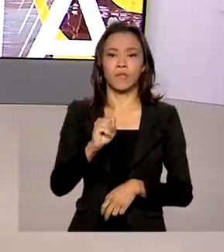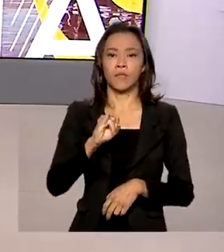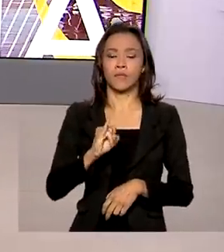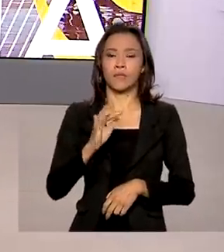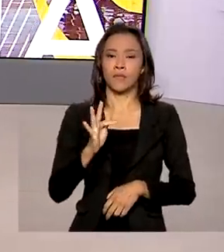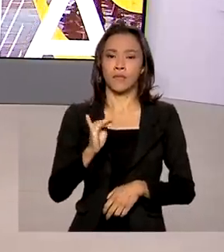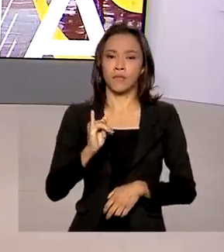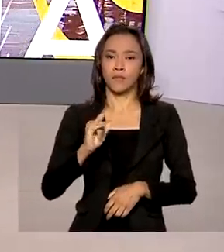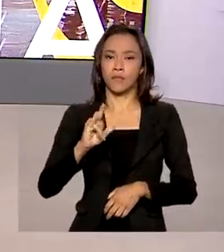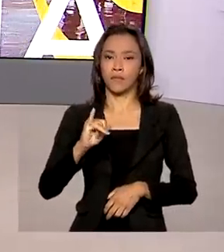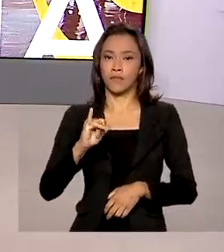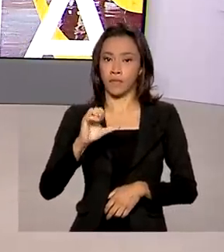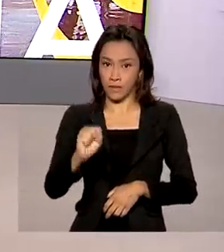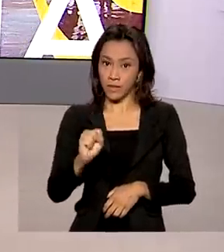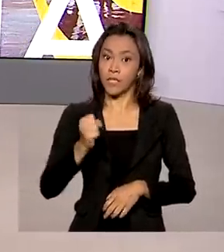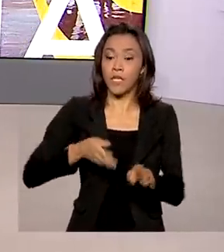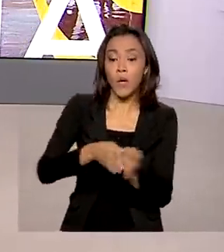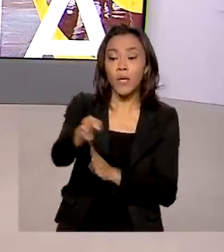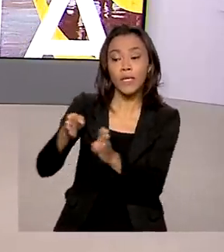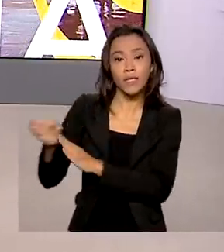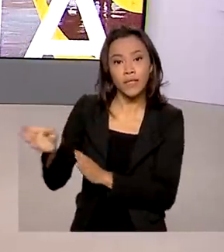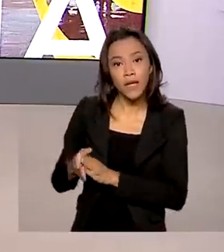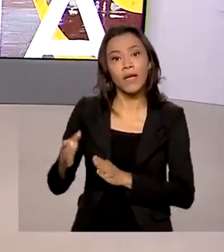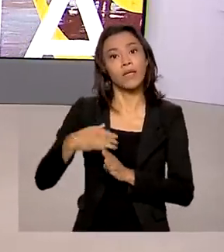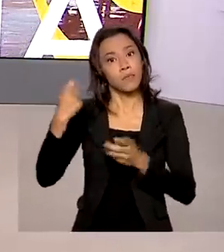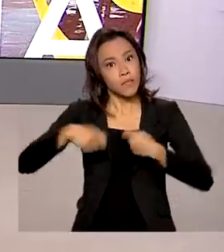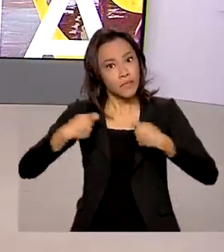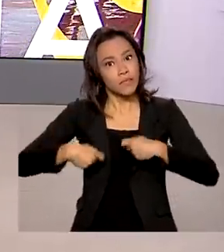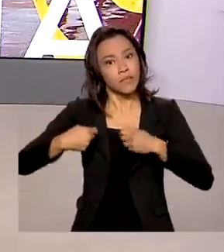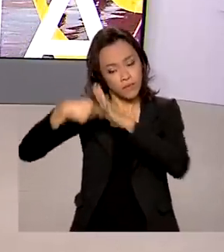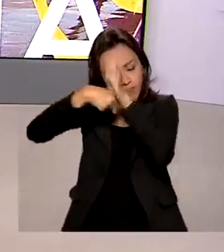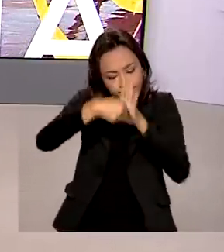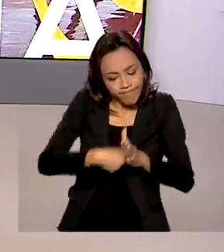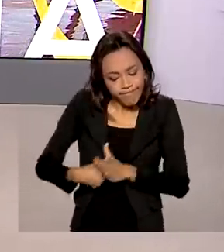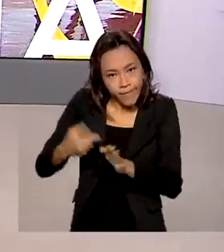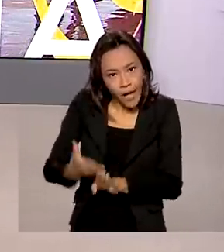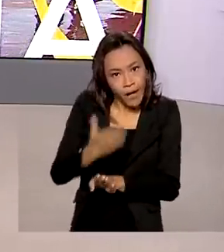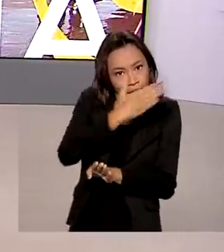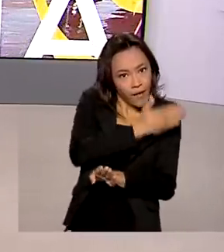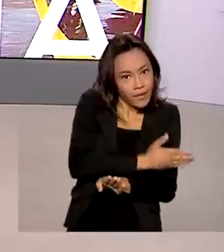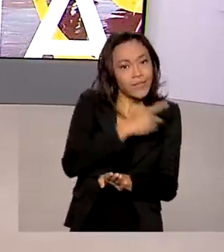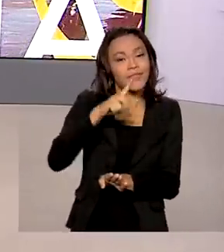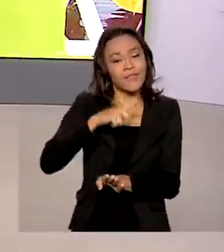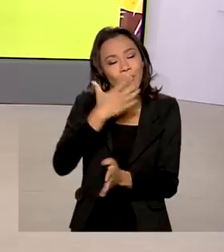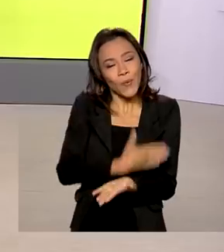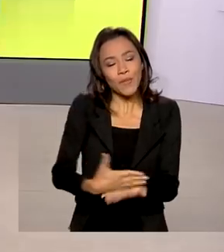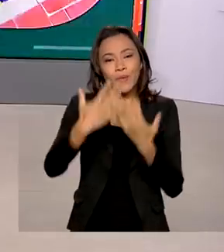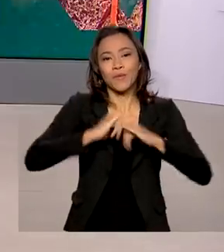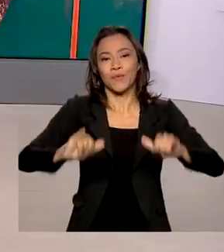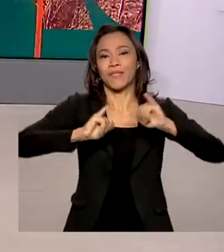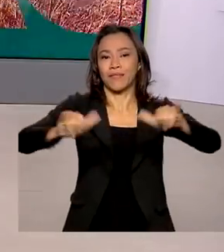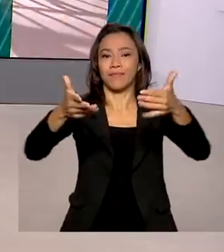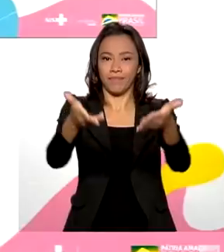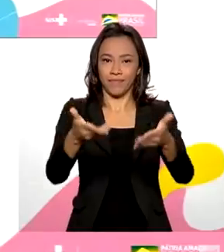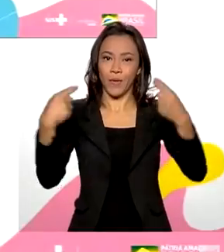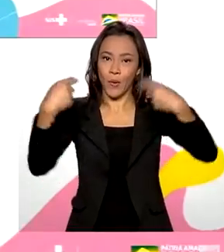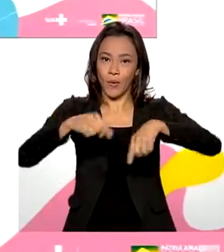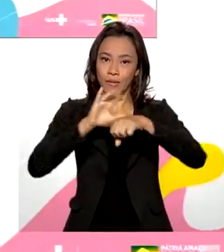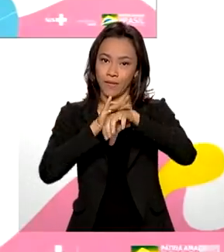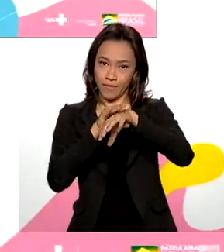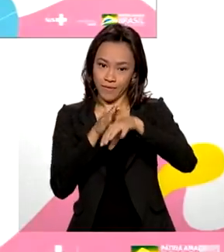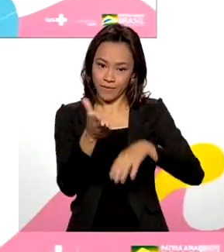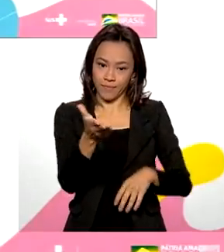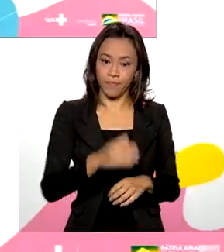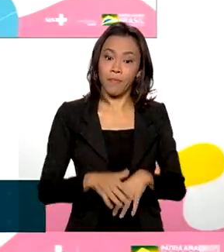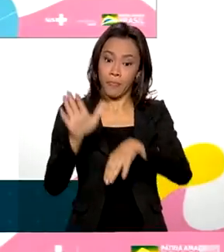importância do diagnóstico precoce, o Ministério da Saúde deu início à campanha nacional de enfrentamento à doença. A